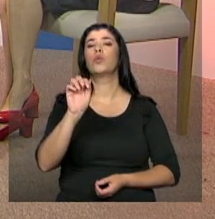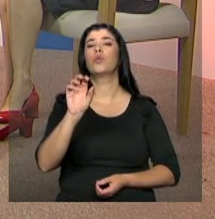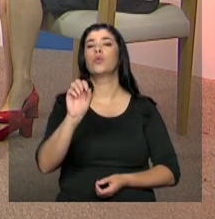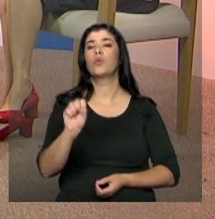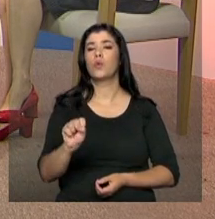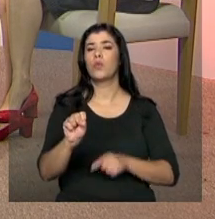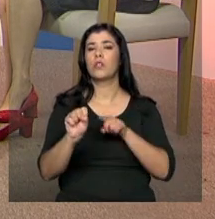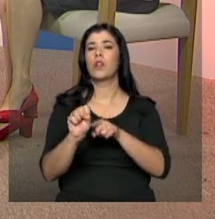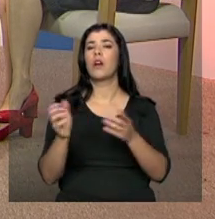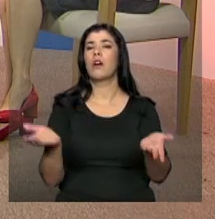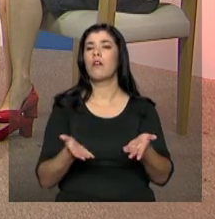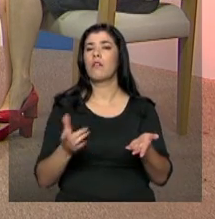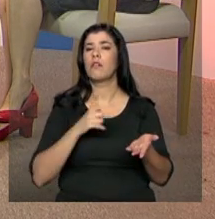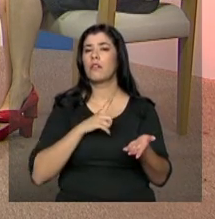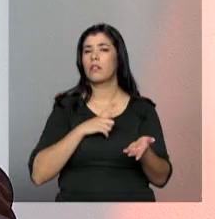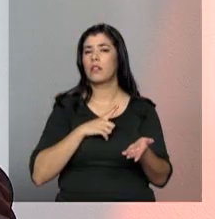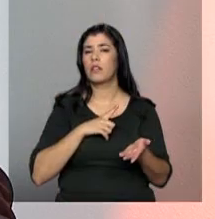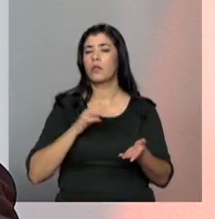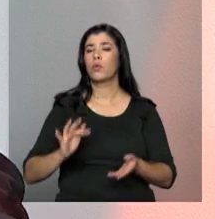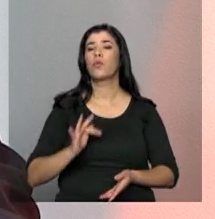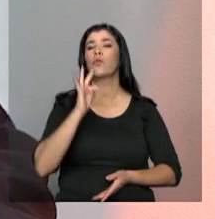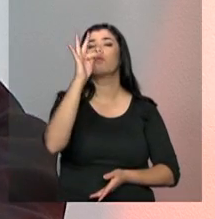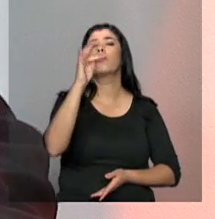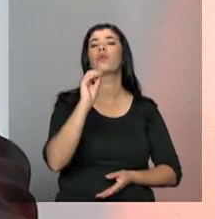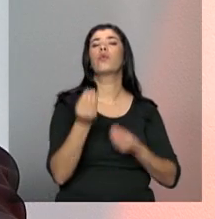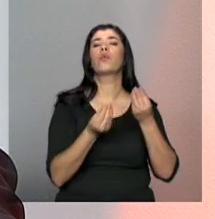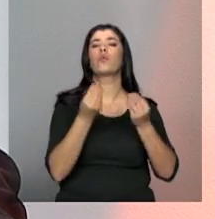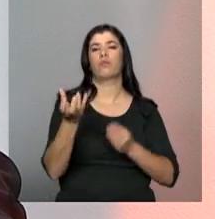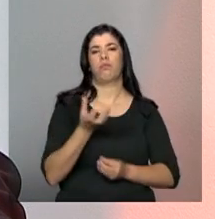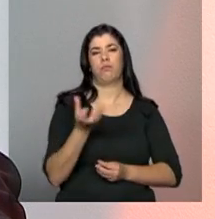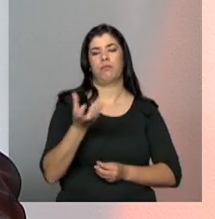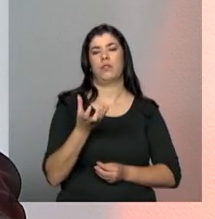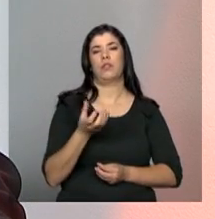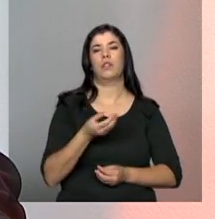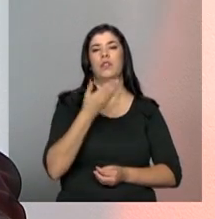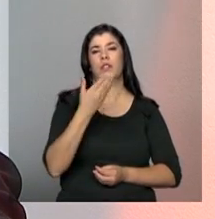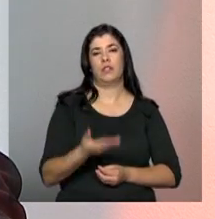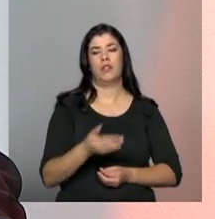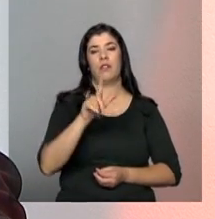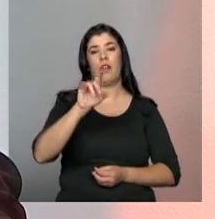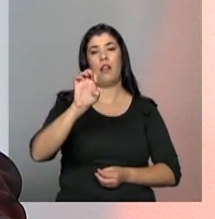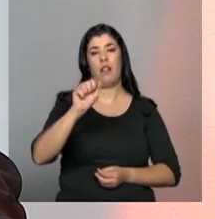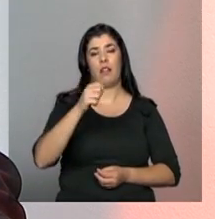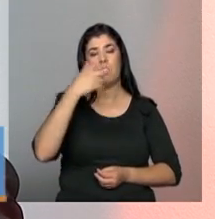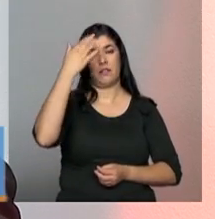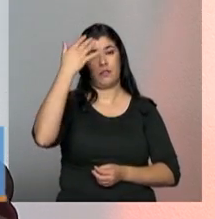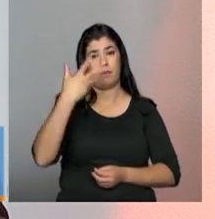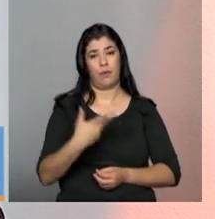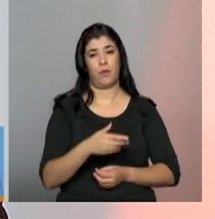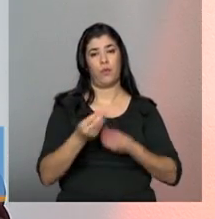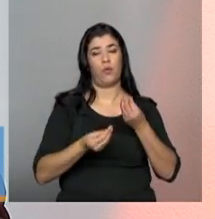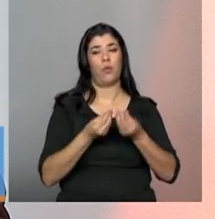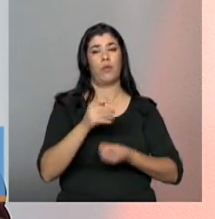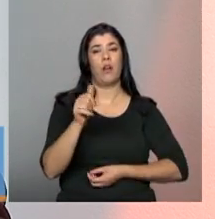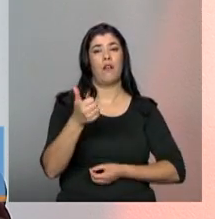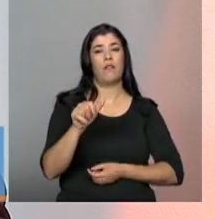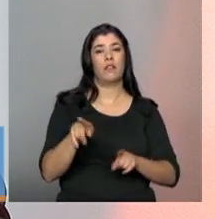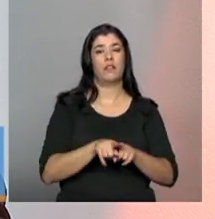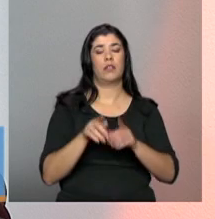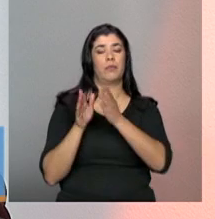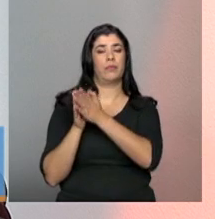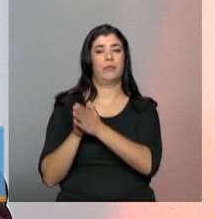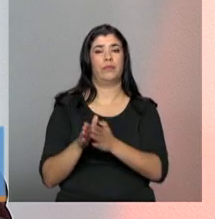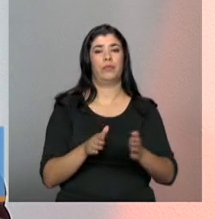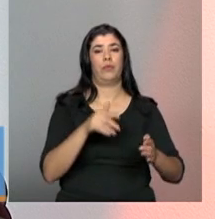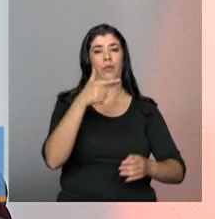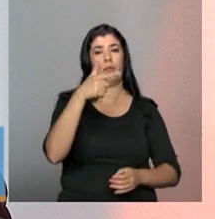pensar exatamente o que temos na forma da avaliação, que a conselheira Leibn apontou, nessa dinâmica avaliativa, de 2005 a 2015,